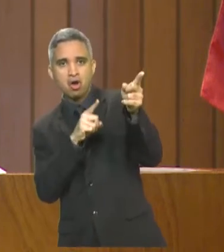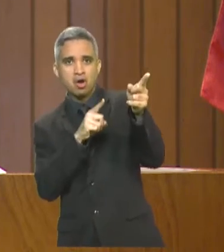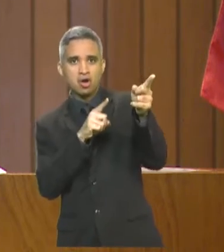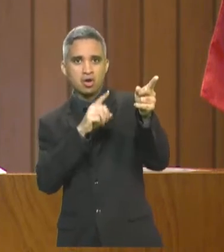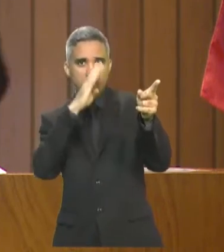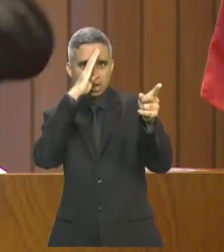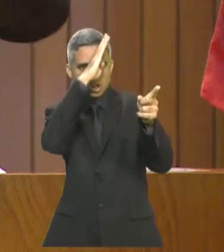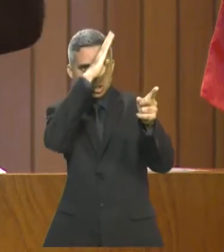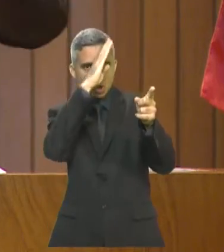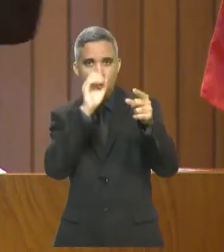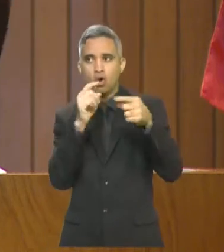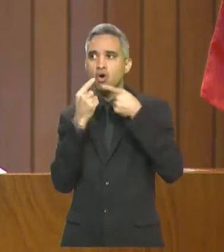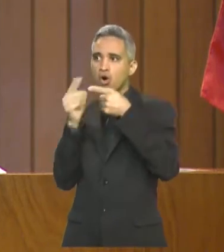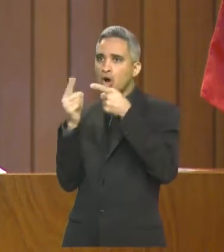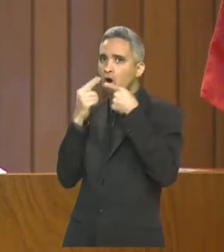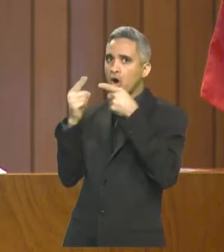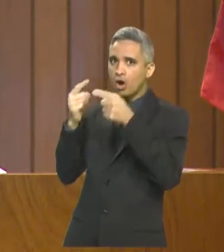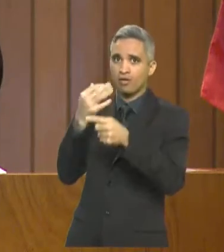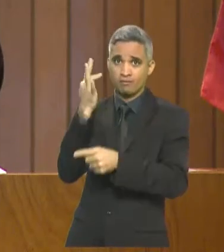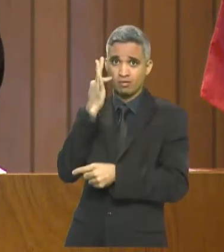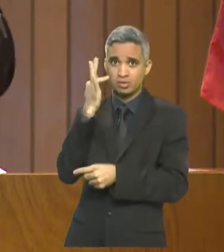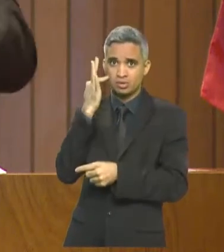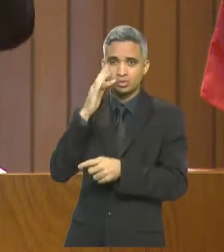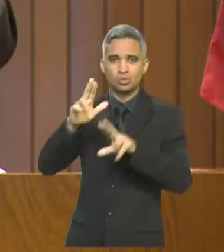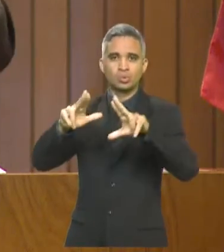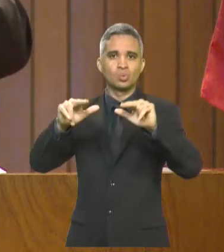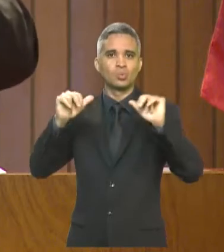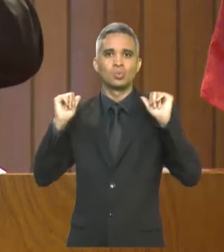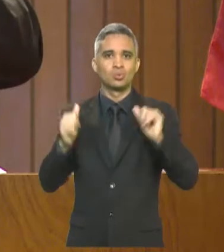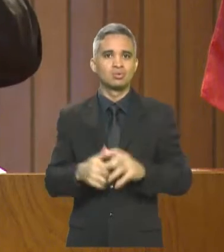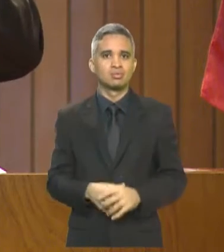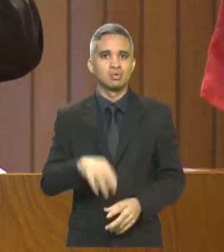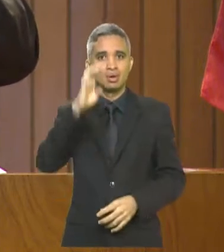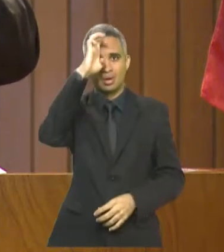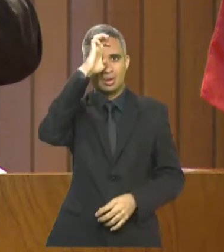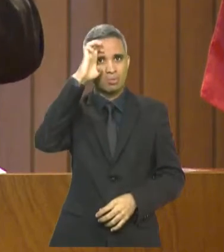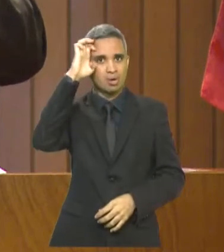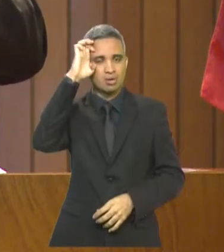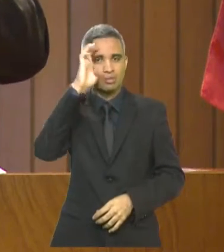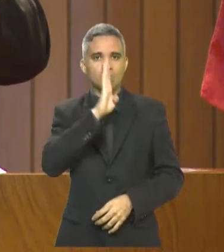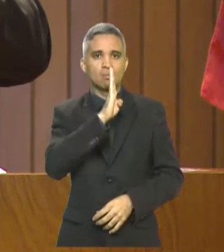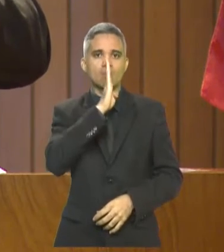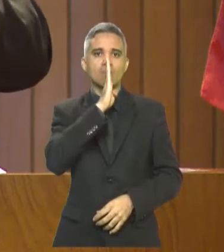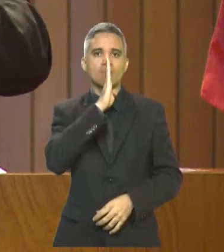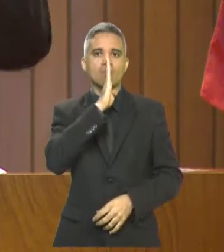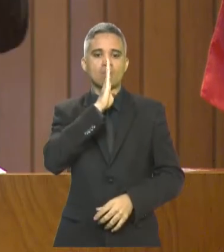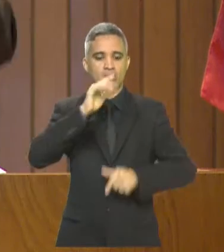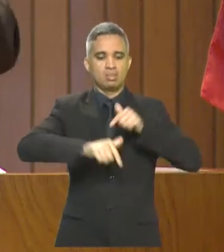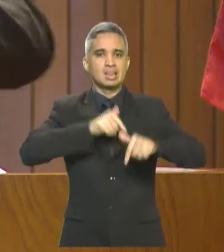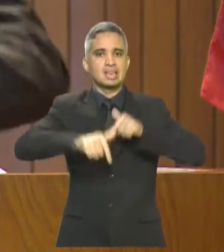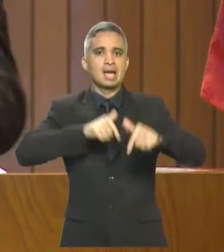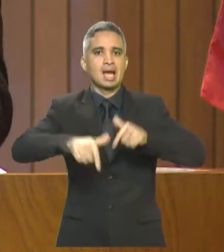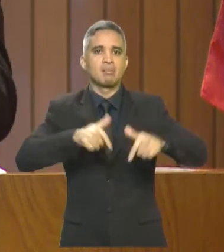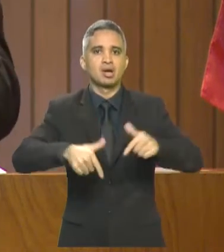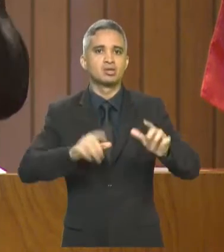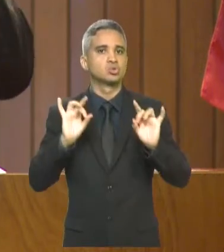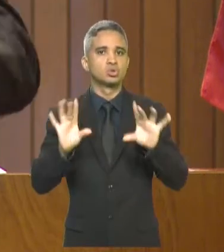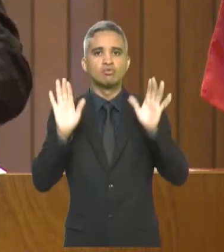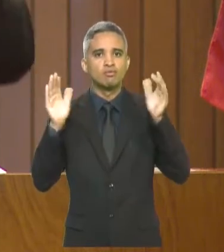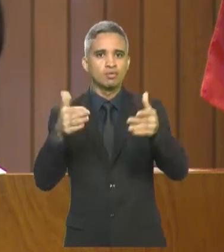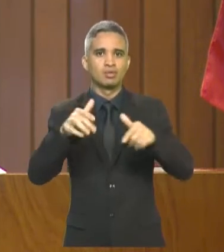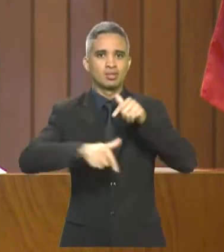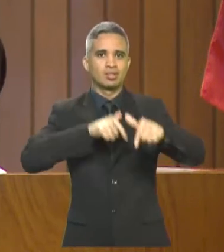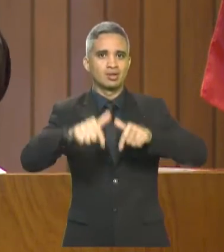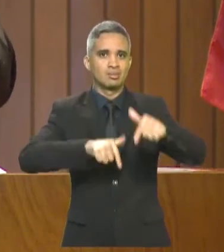Eduardo Brait não abriu a boca para falar mal do presidente da república, não abriu a boca para falar mal do governo do estado,